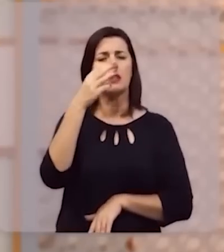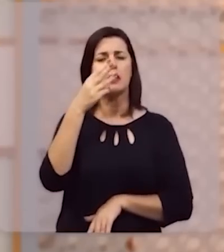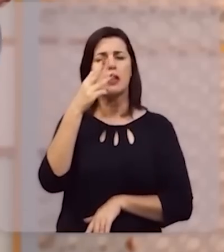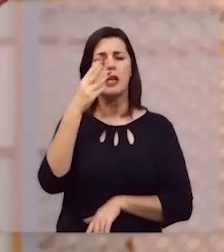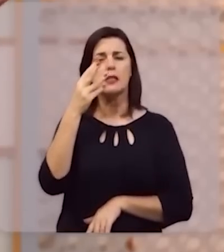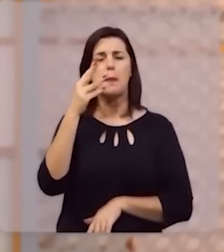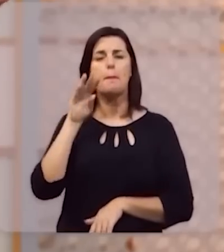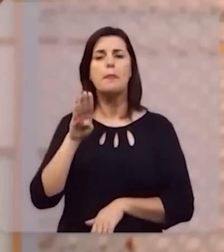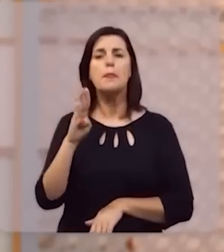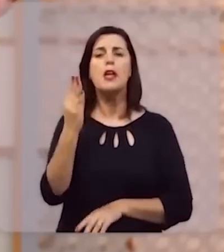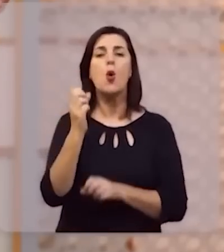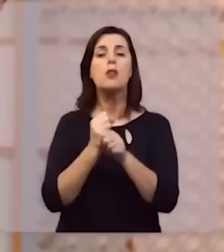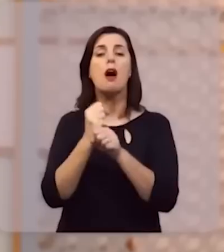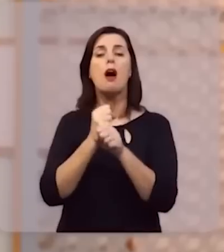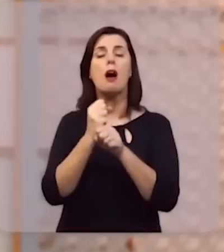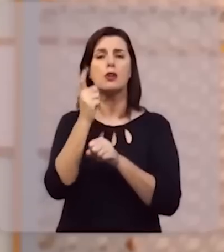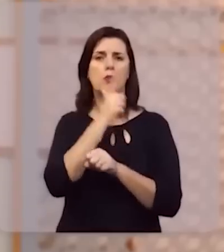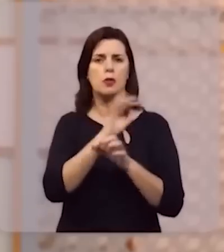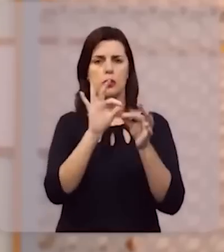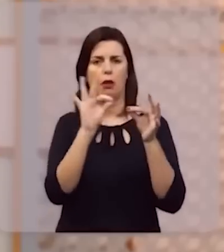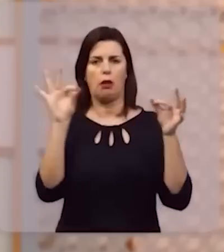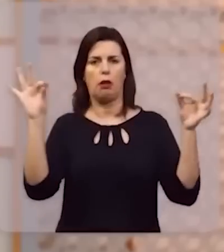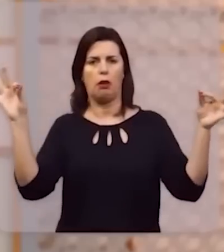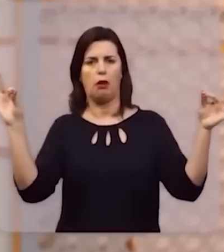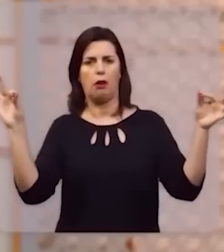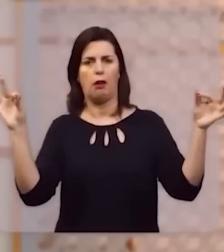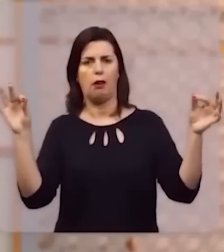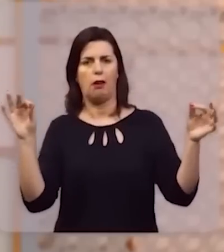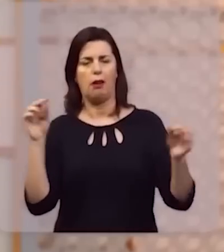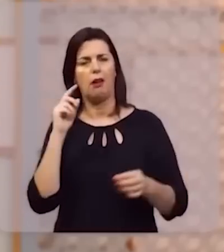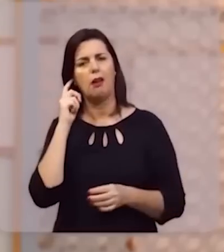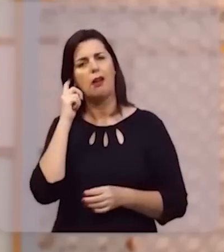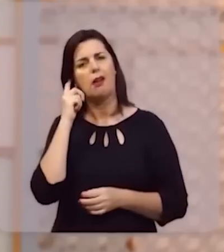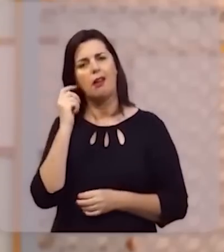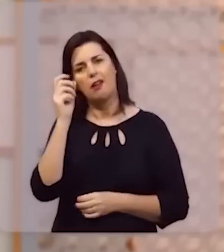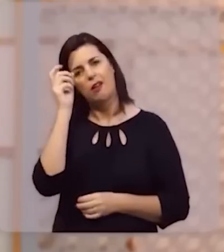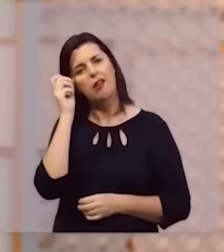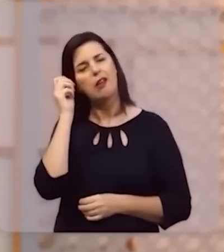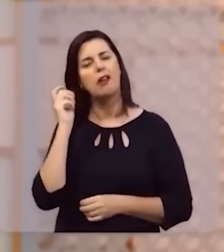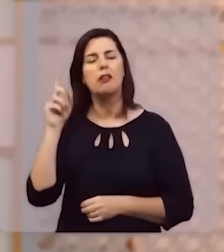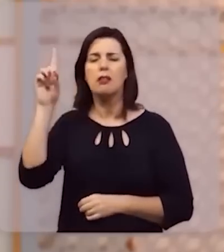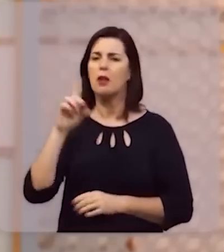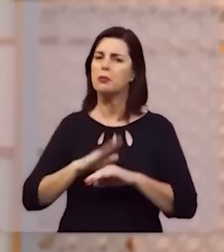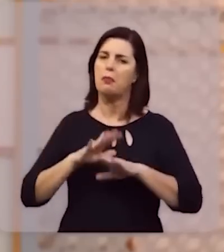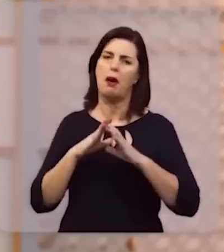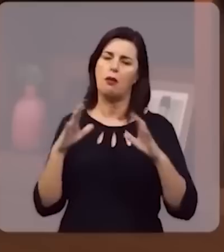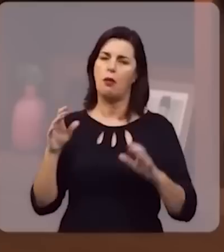anos, para ir de uma extremidade a outra do universo. E ele mede tudo isso a palmos. Este é o nosso Deus.